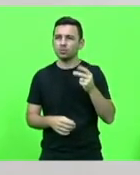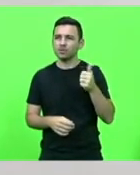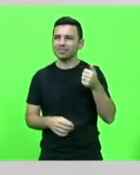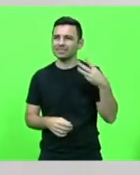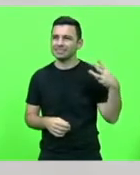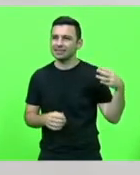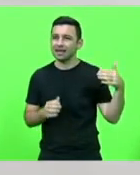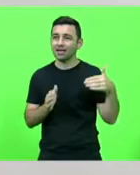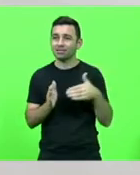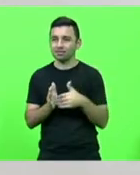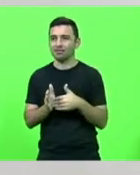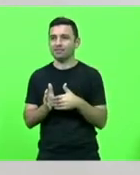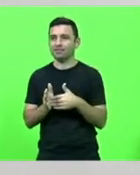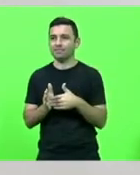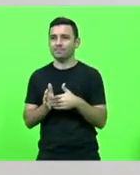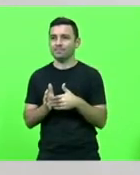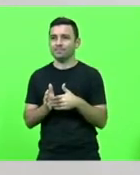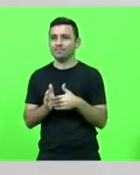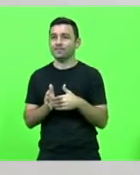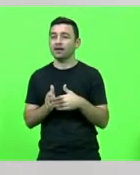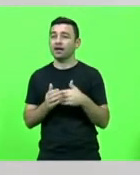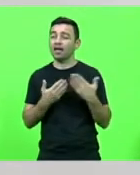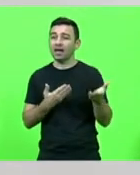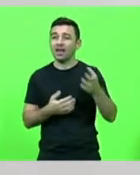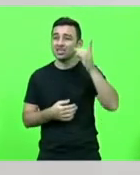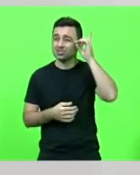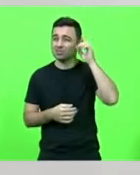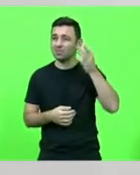para frente quando a presidente Dilma se elegeu